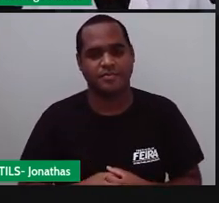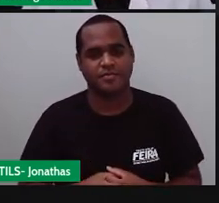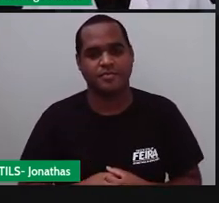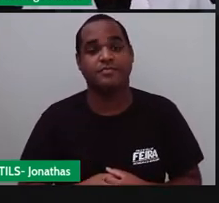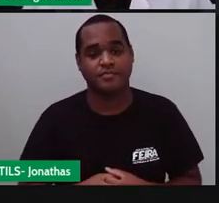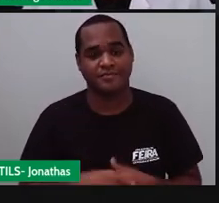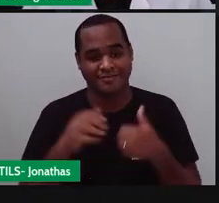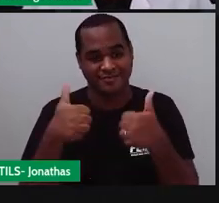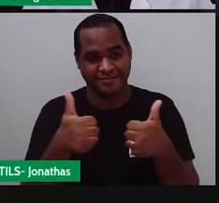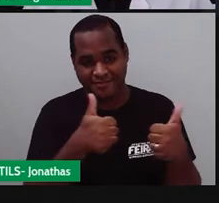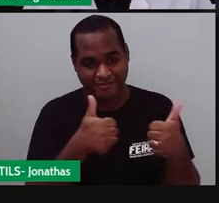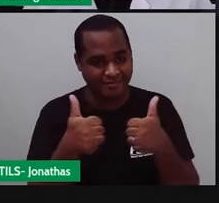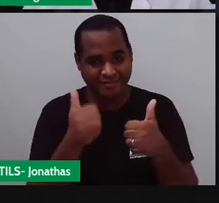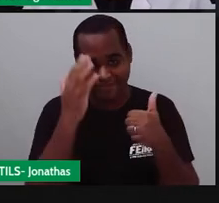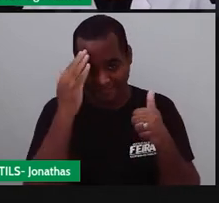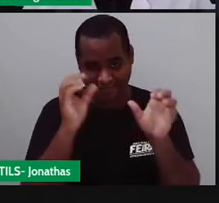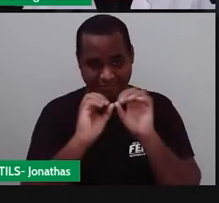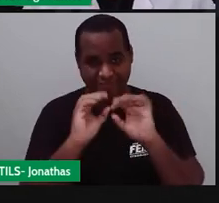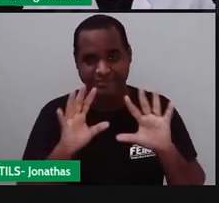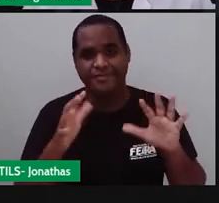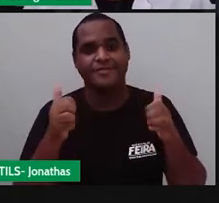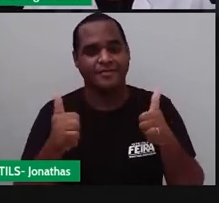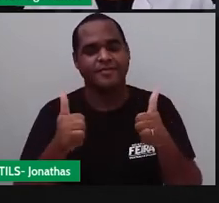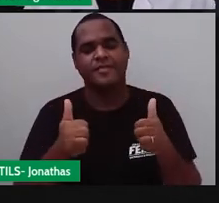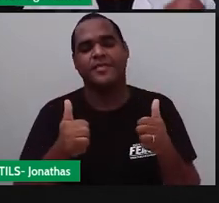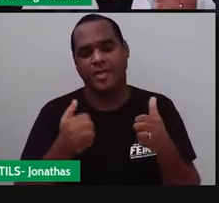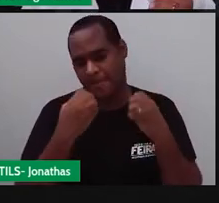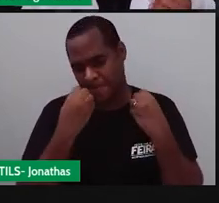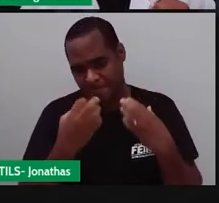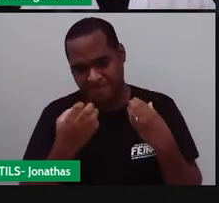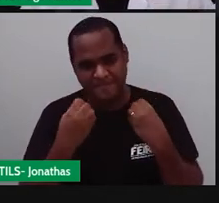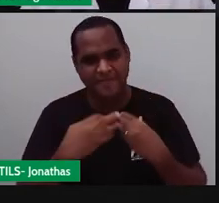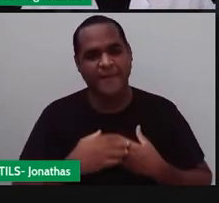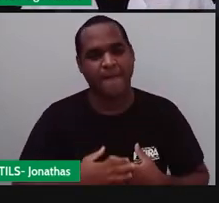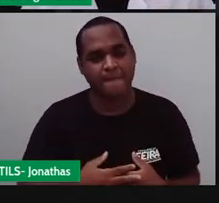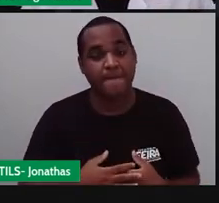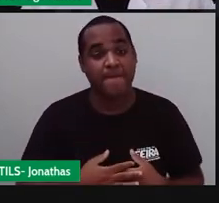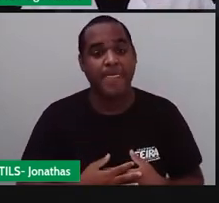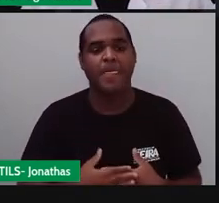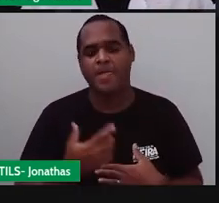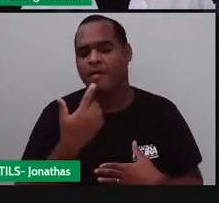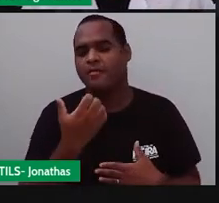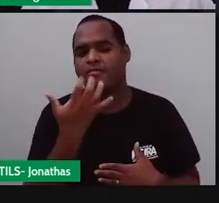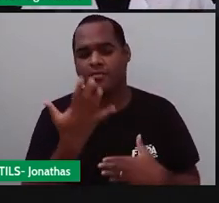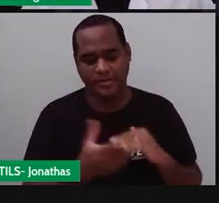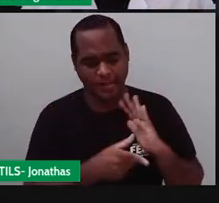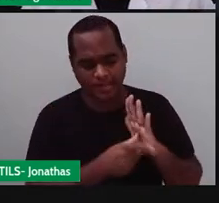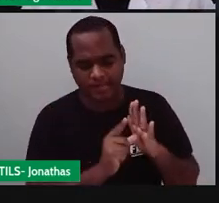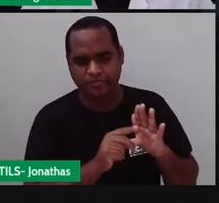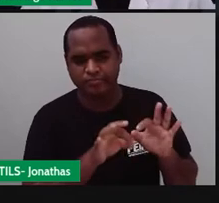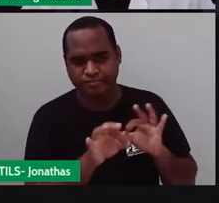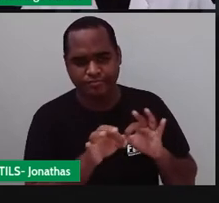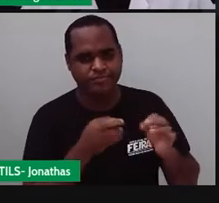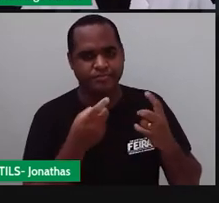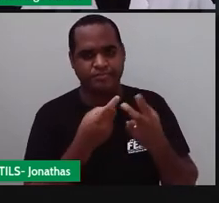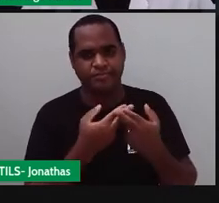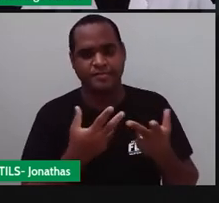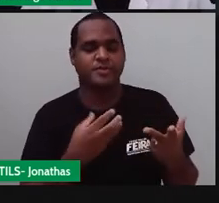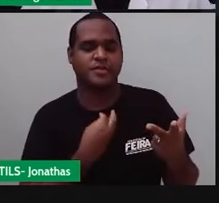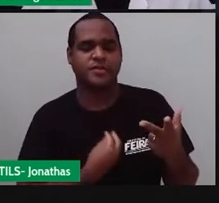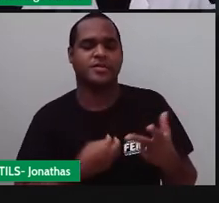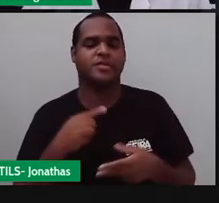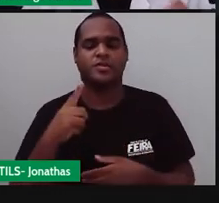Beleza? Bacana? Massa. Eu disse há poucos instantes que a gente